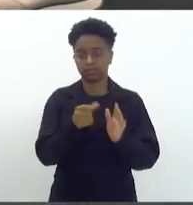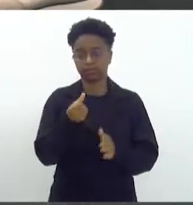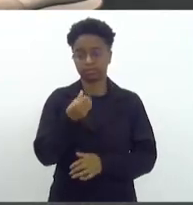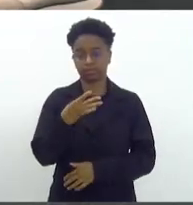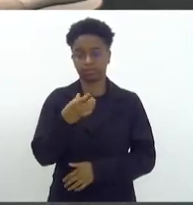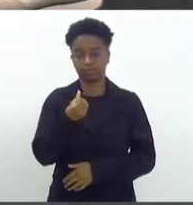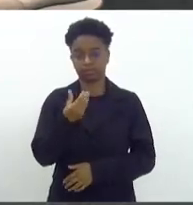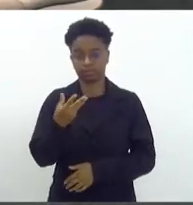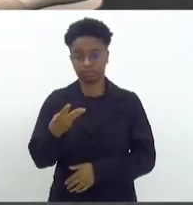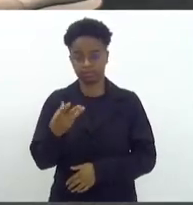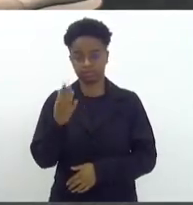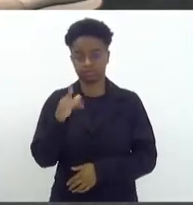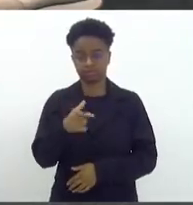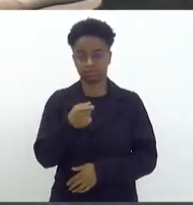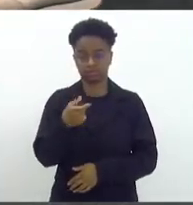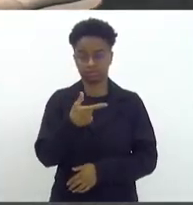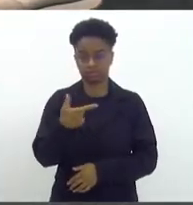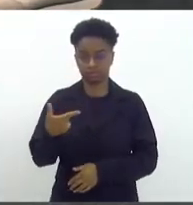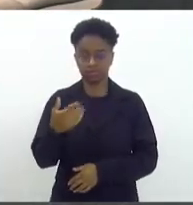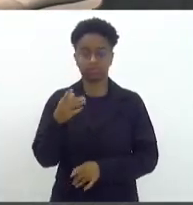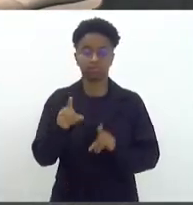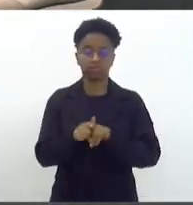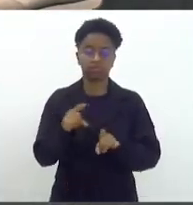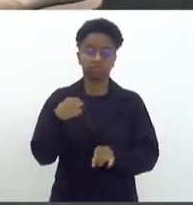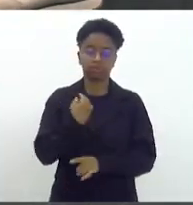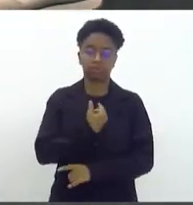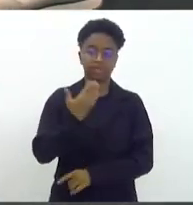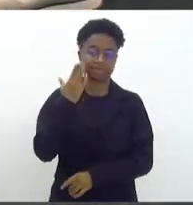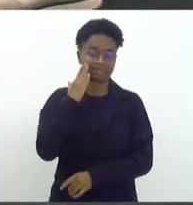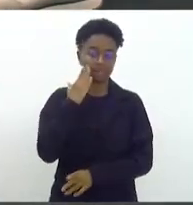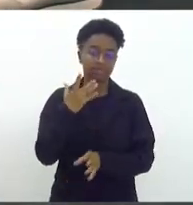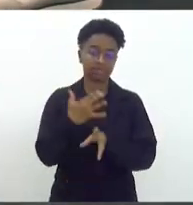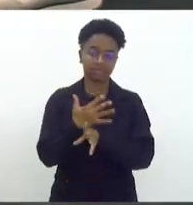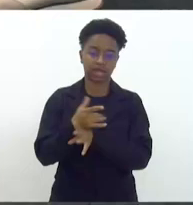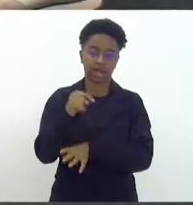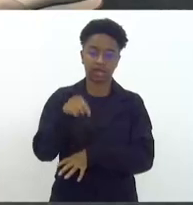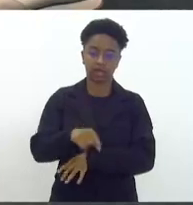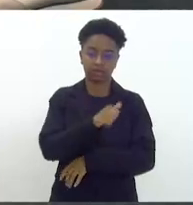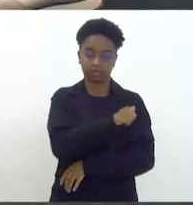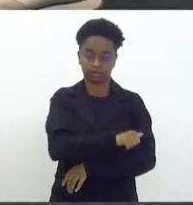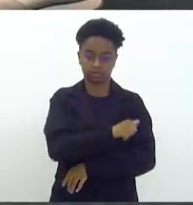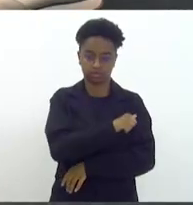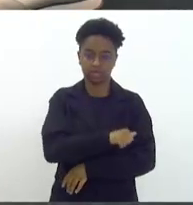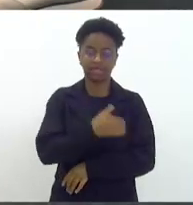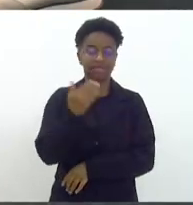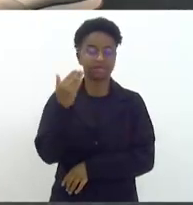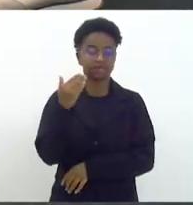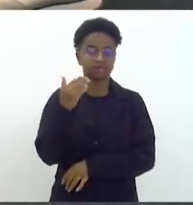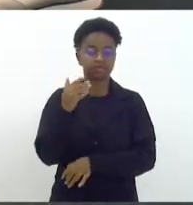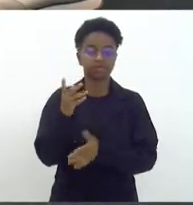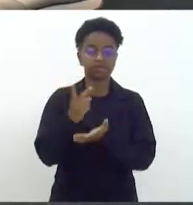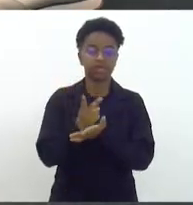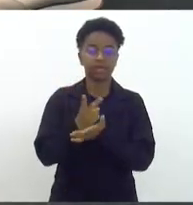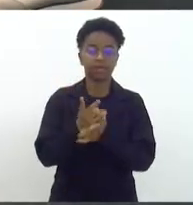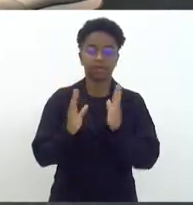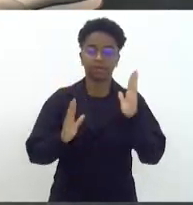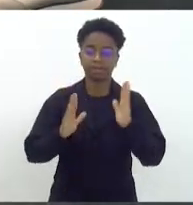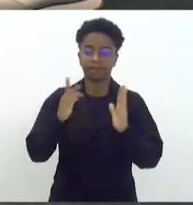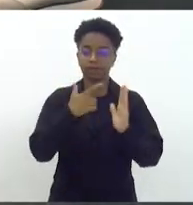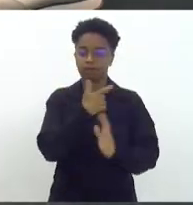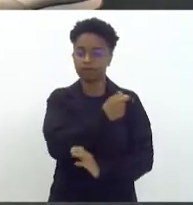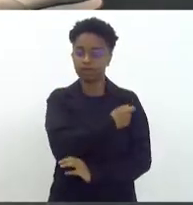6463 de 2022. Sabemos que os municípios do nosso Estado fazem campanhas de vacinação